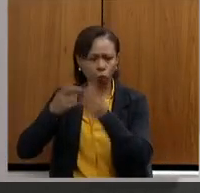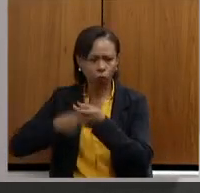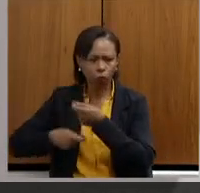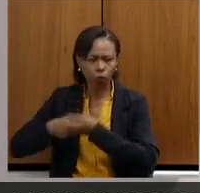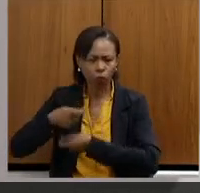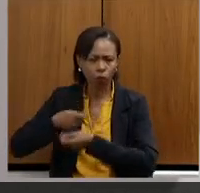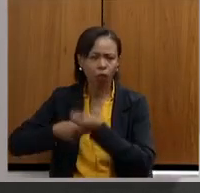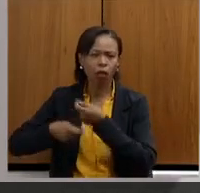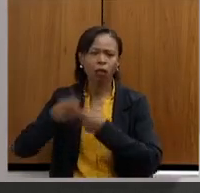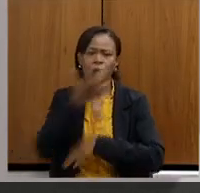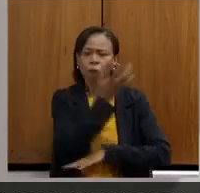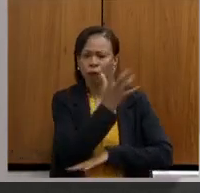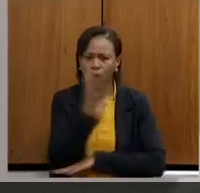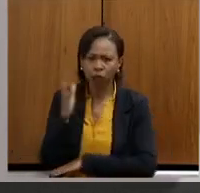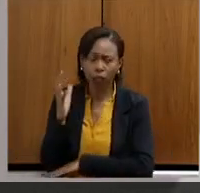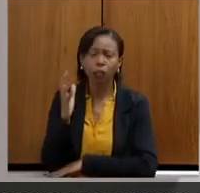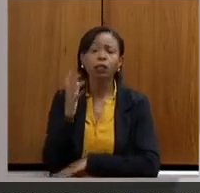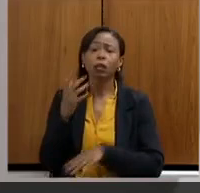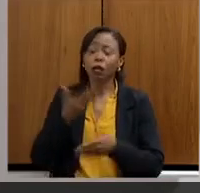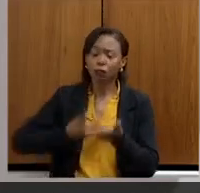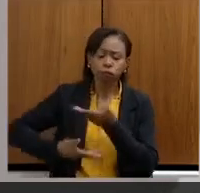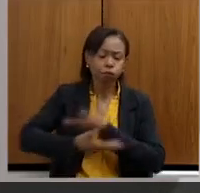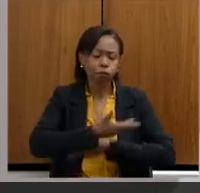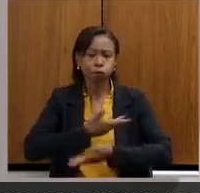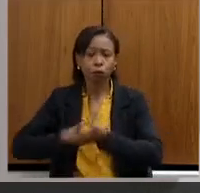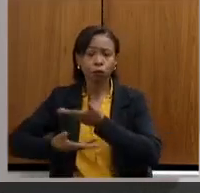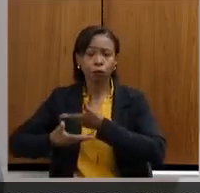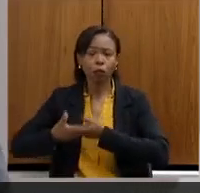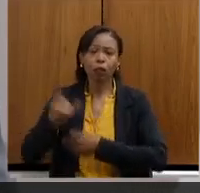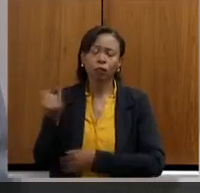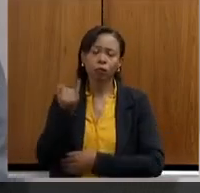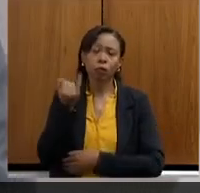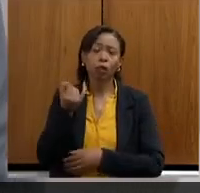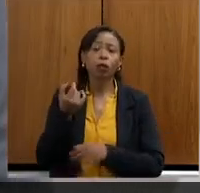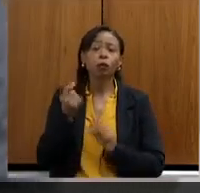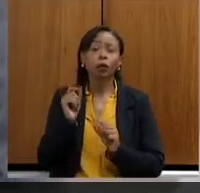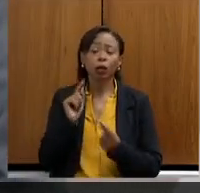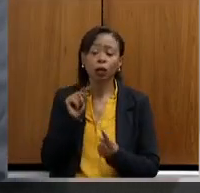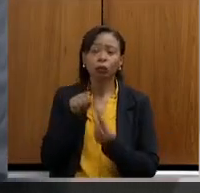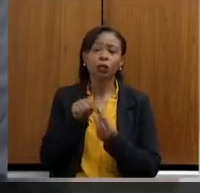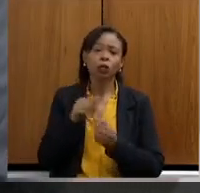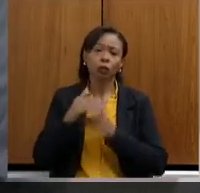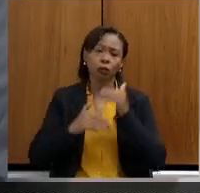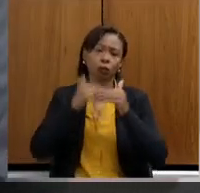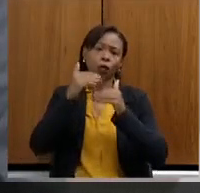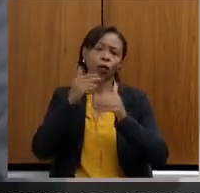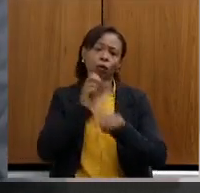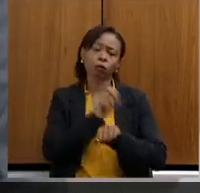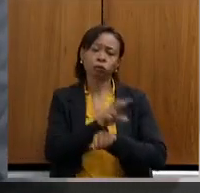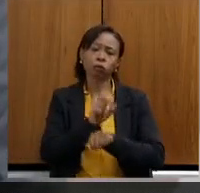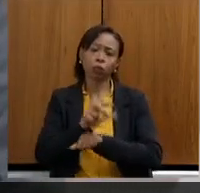Meio Ambiente, é muito importante que ela aconteça para que o desenvolvimento da geração de empregos,